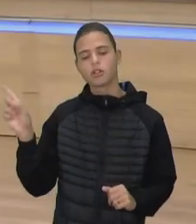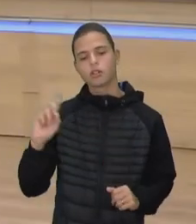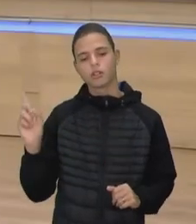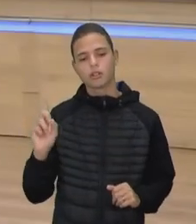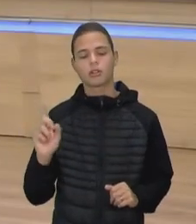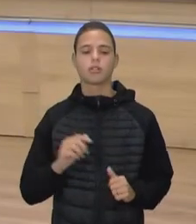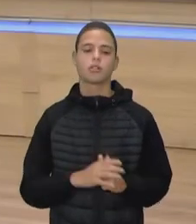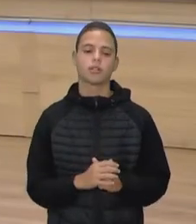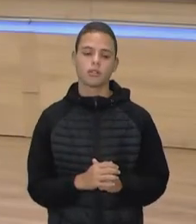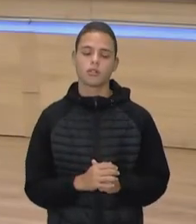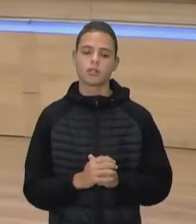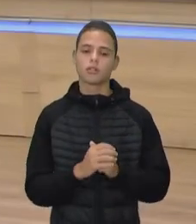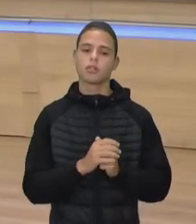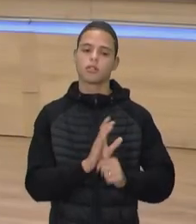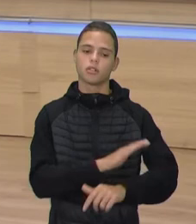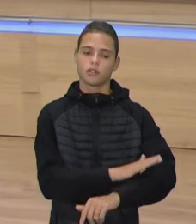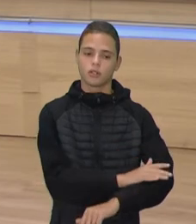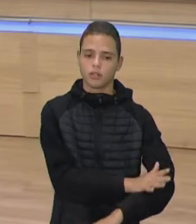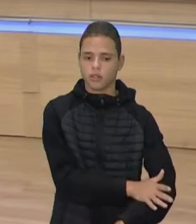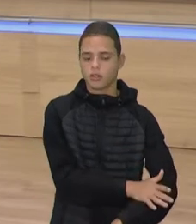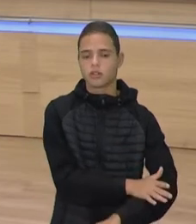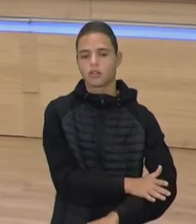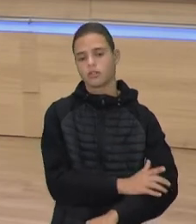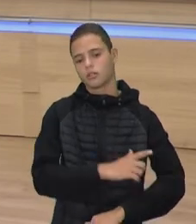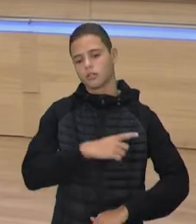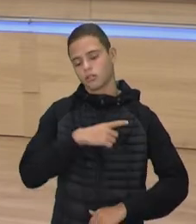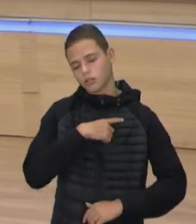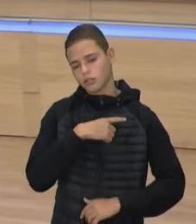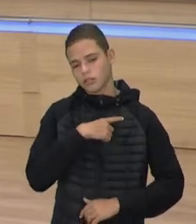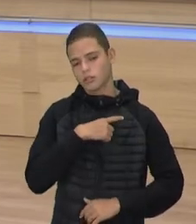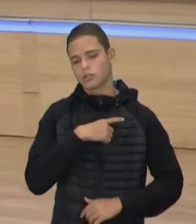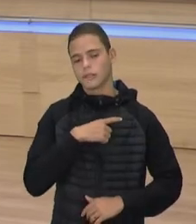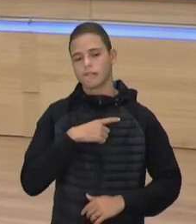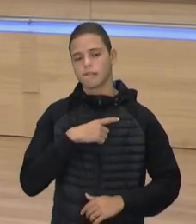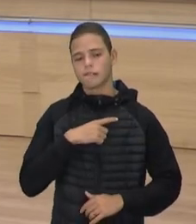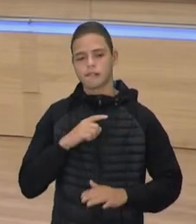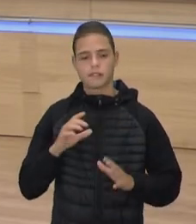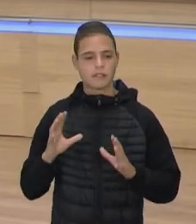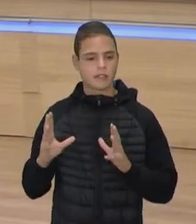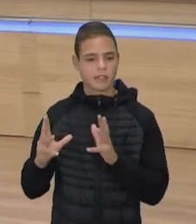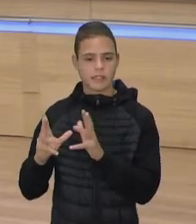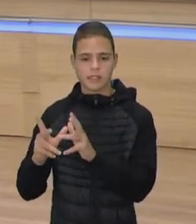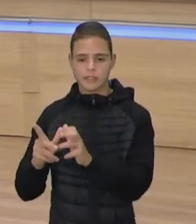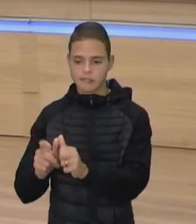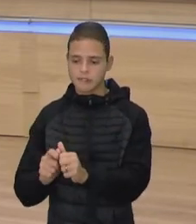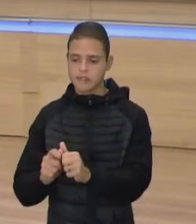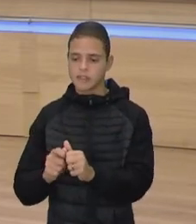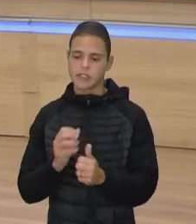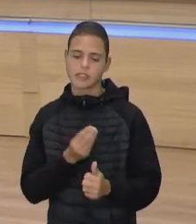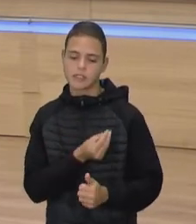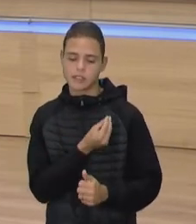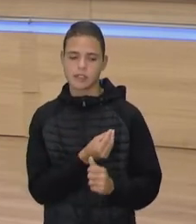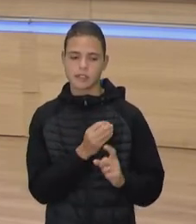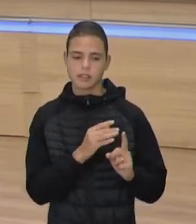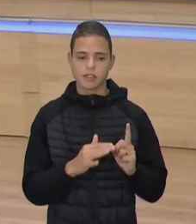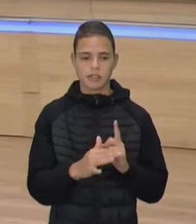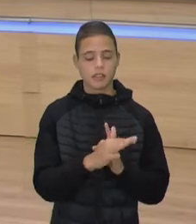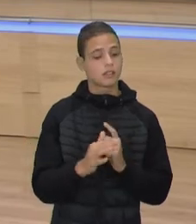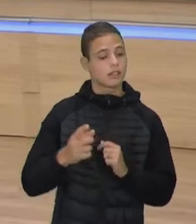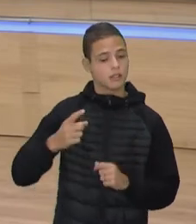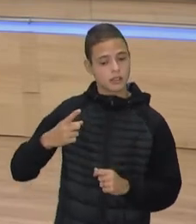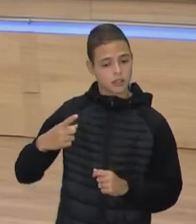O racismo, ele integra todos esses campos da vida social que nós